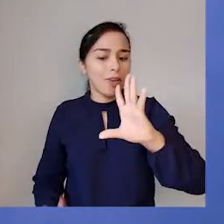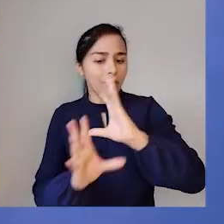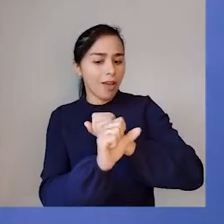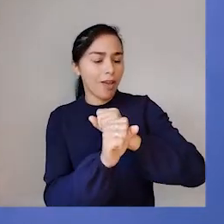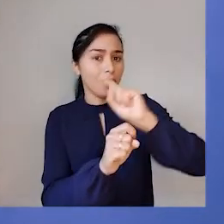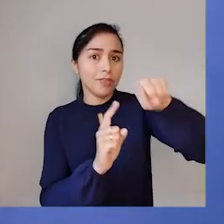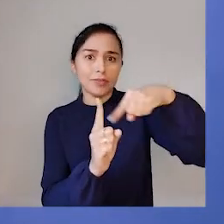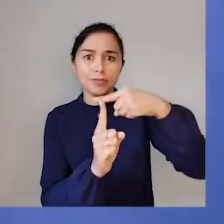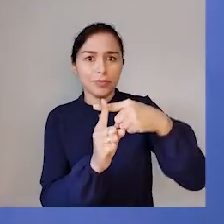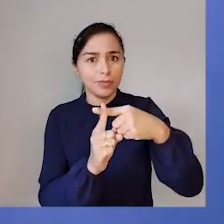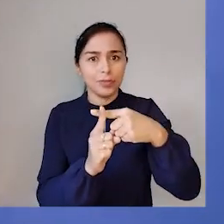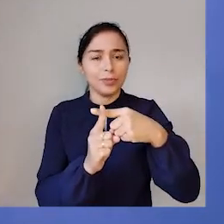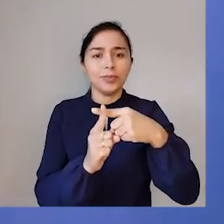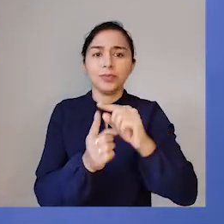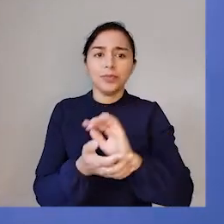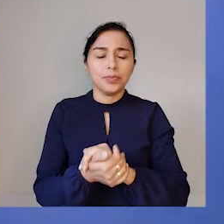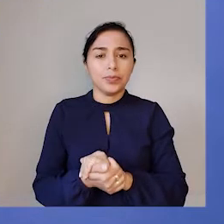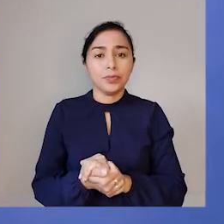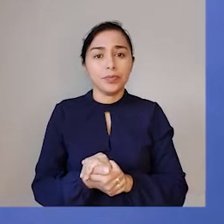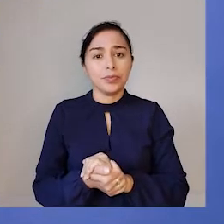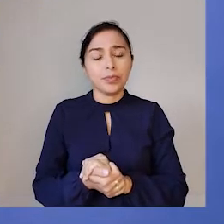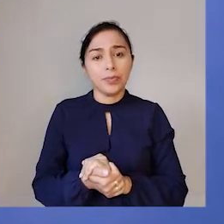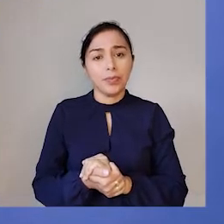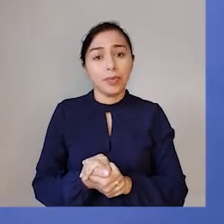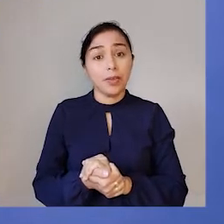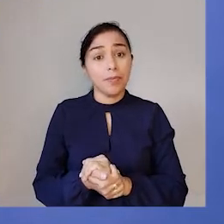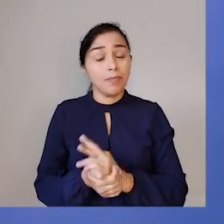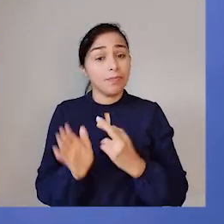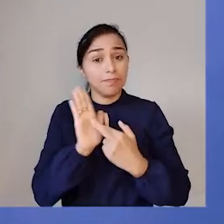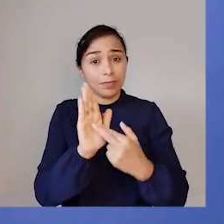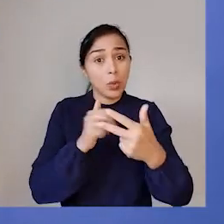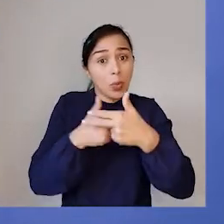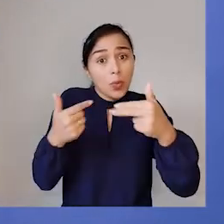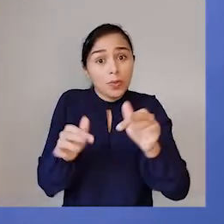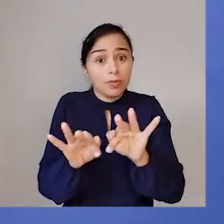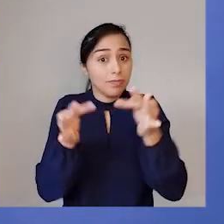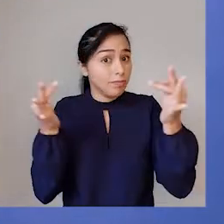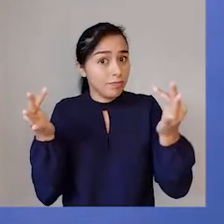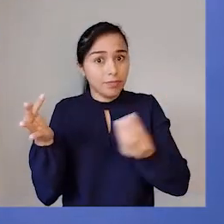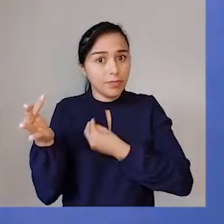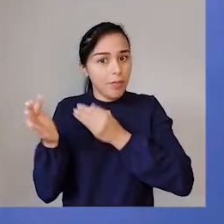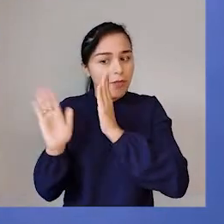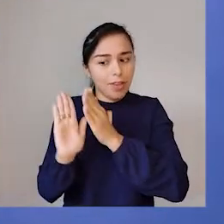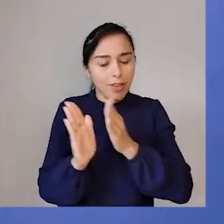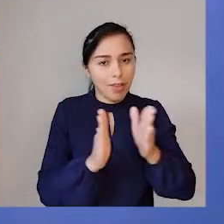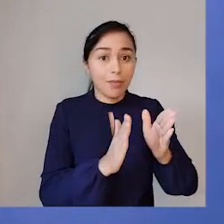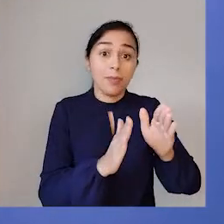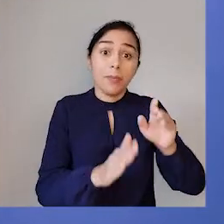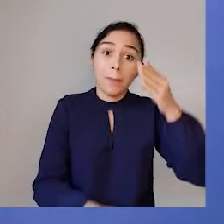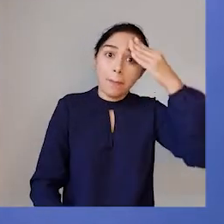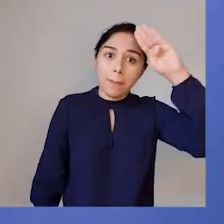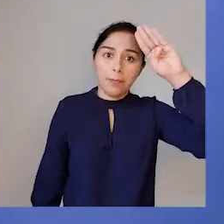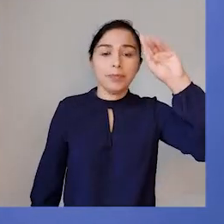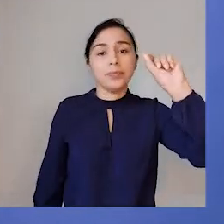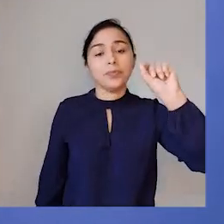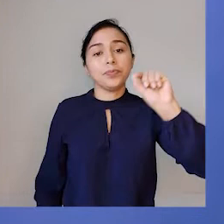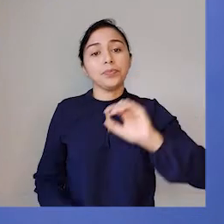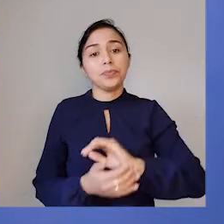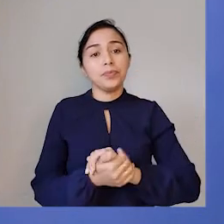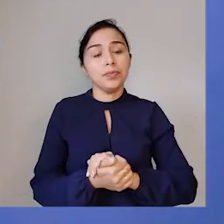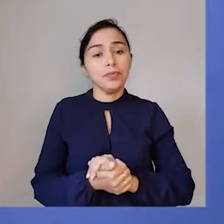adição para registrar coisas bem simples, coisas do cotidiano, principalmente relacionadas à